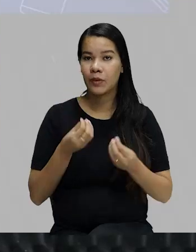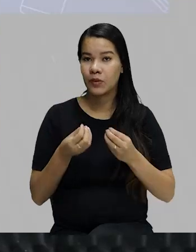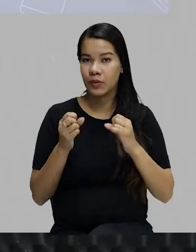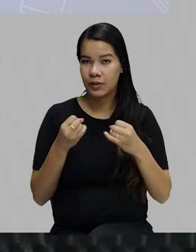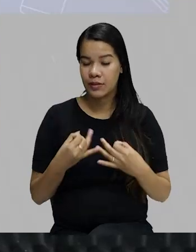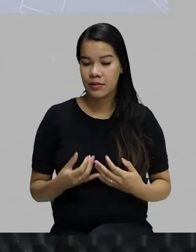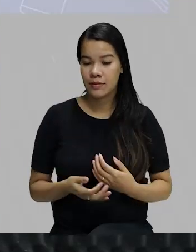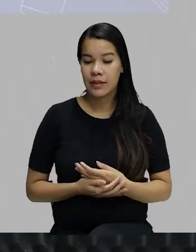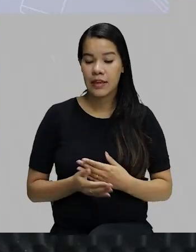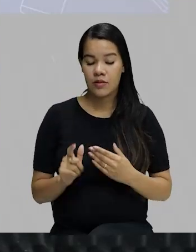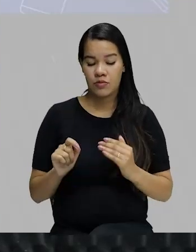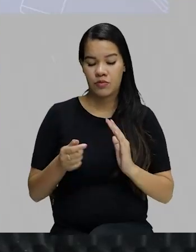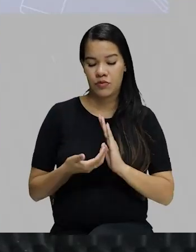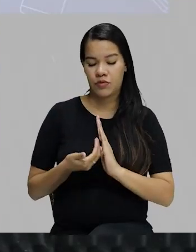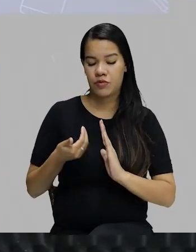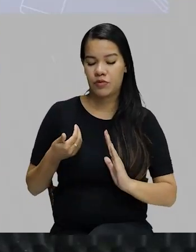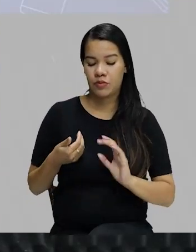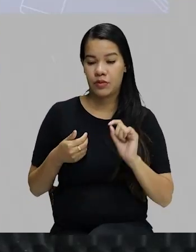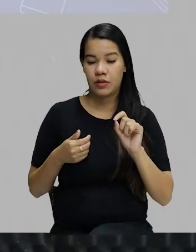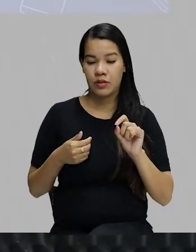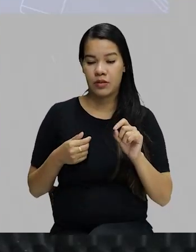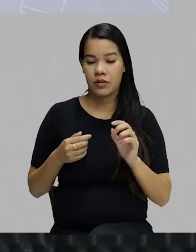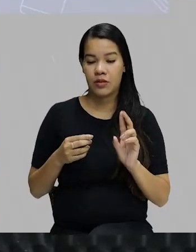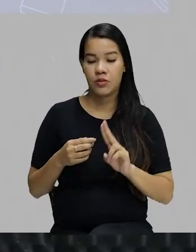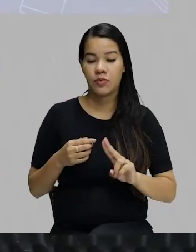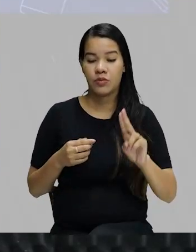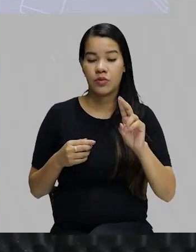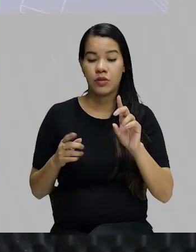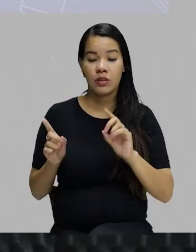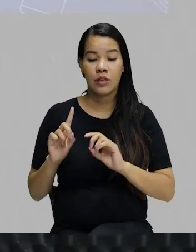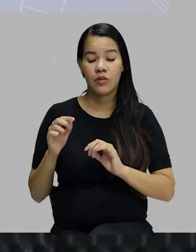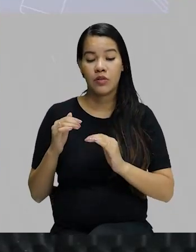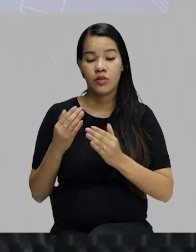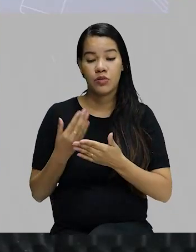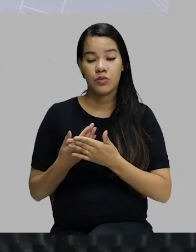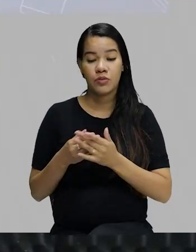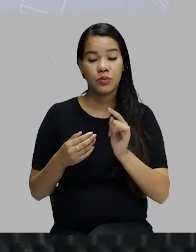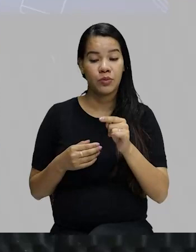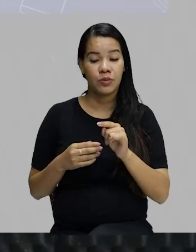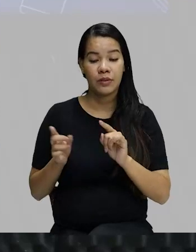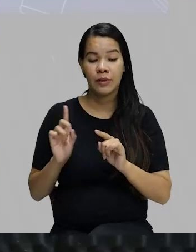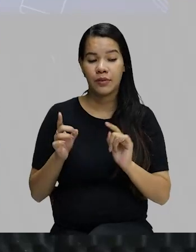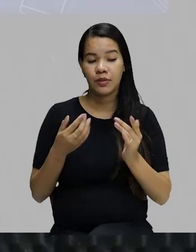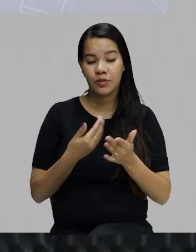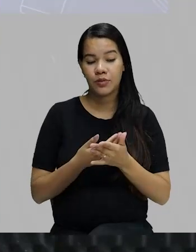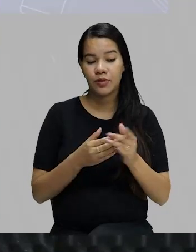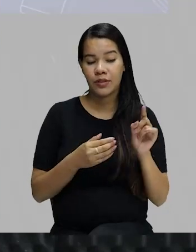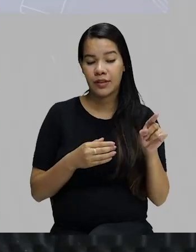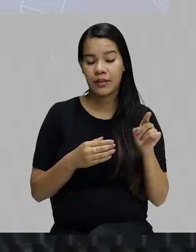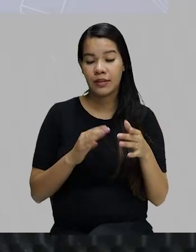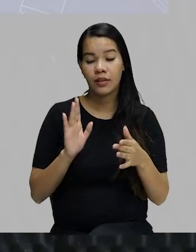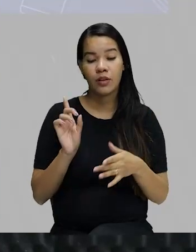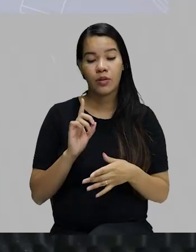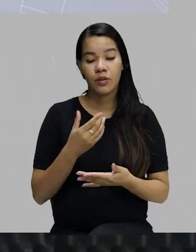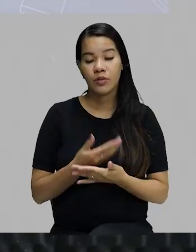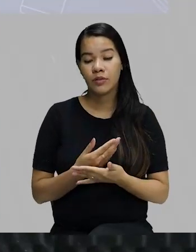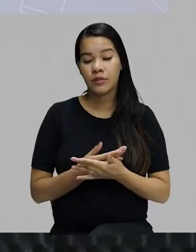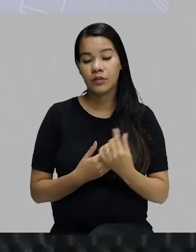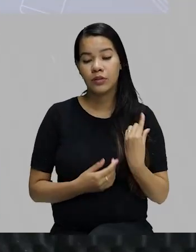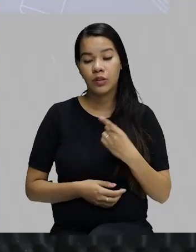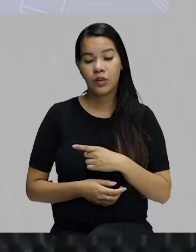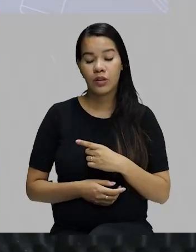que eu quis dizer? Eu tiro que e coloco não estudes tu, não estude ele, não estudemos nós, não